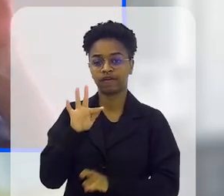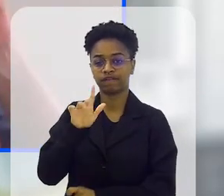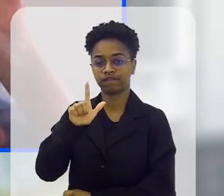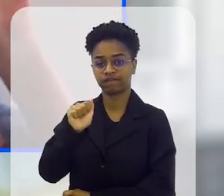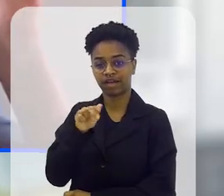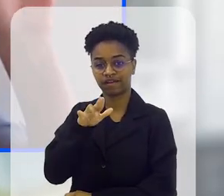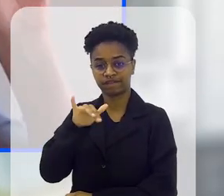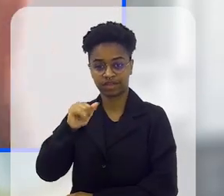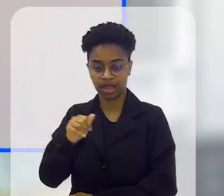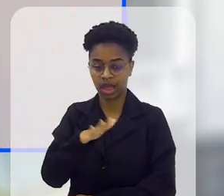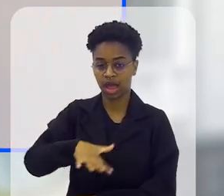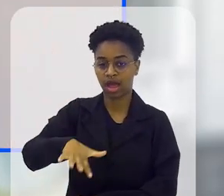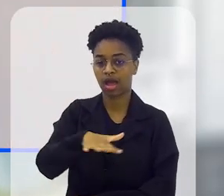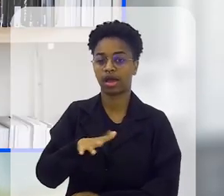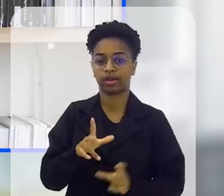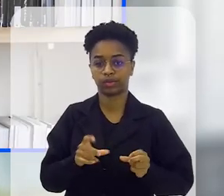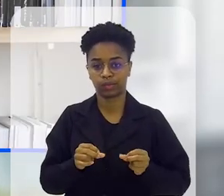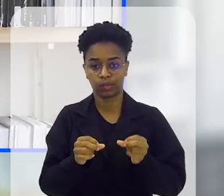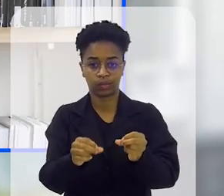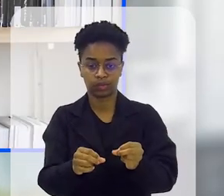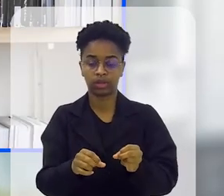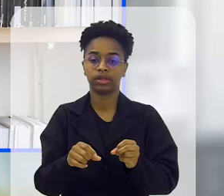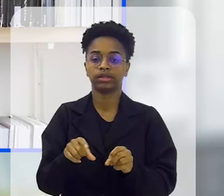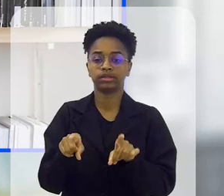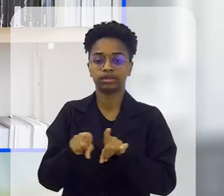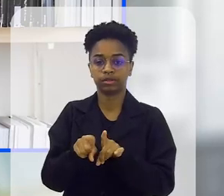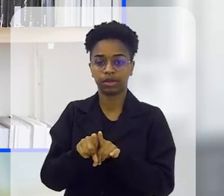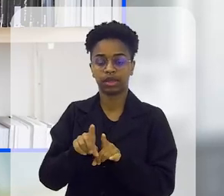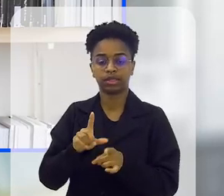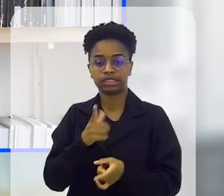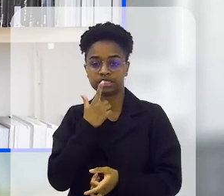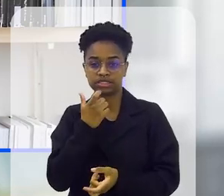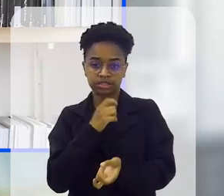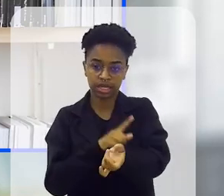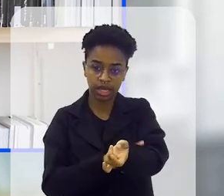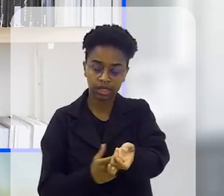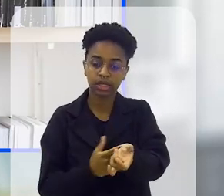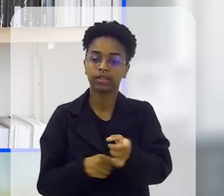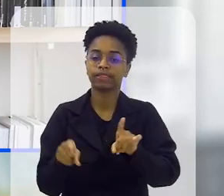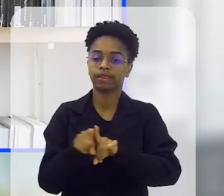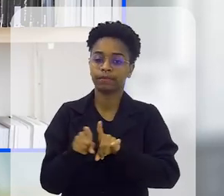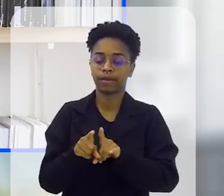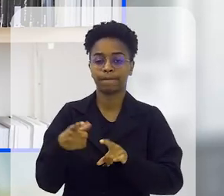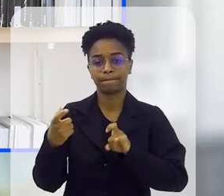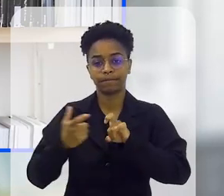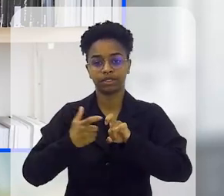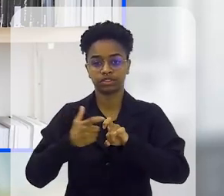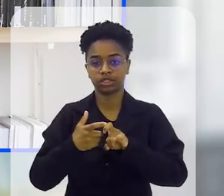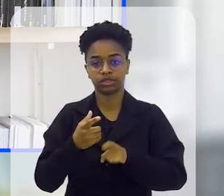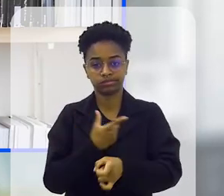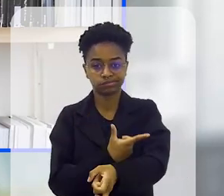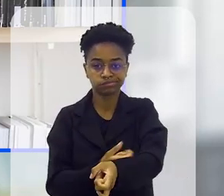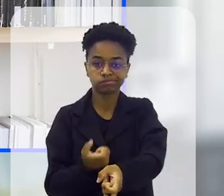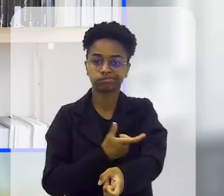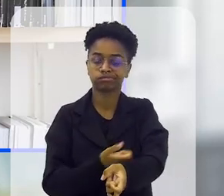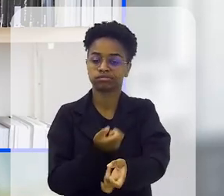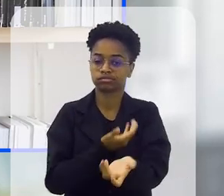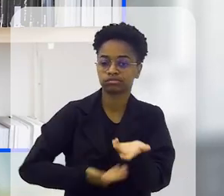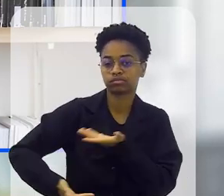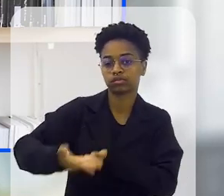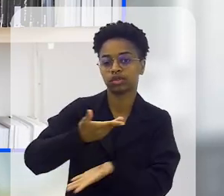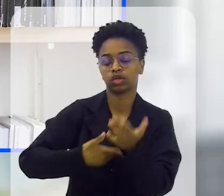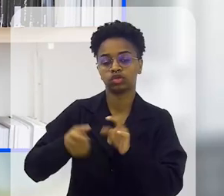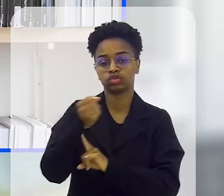Vasconcelos, que preside o Departamento de Onco-Hematologia e Medicina Transfuncional da Sociedade de